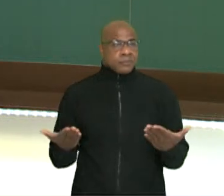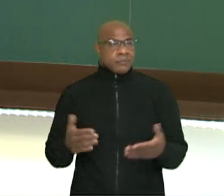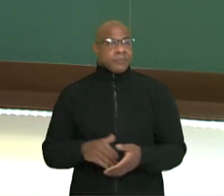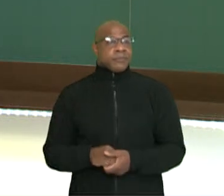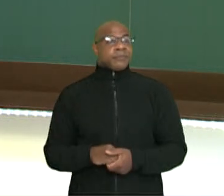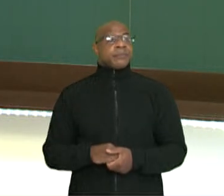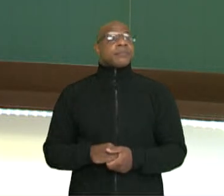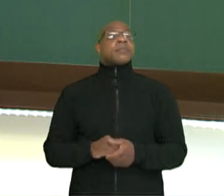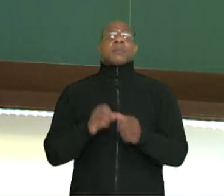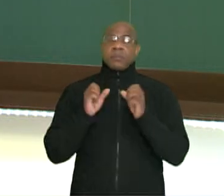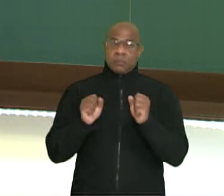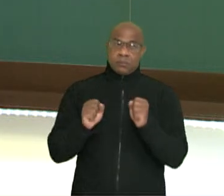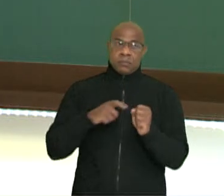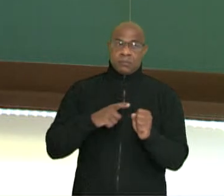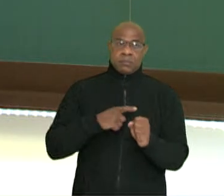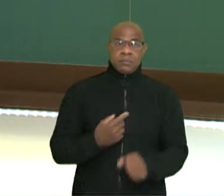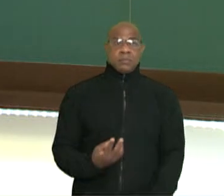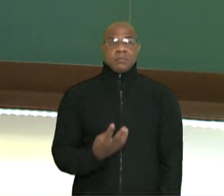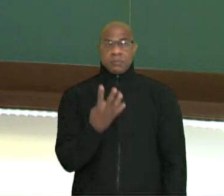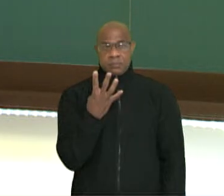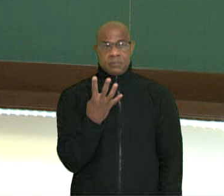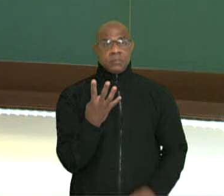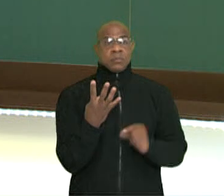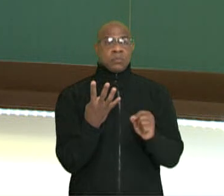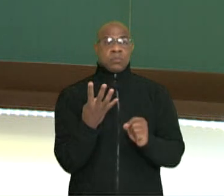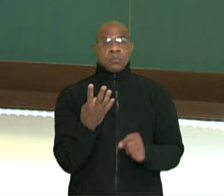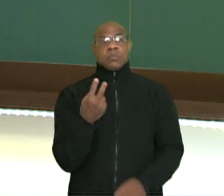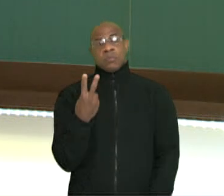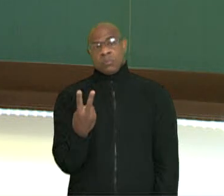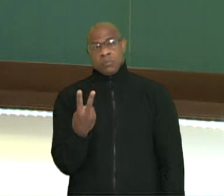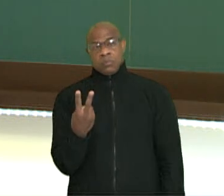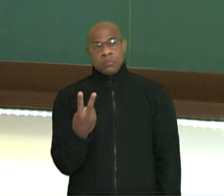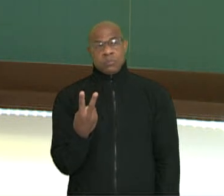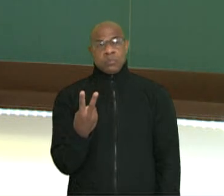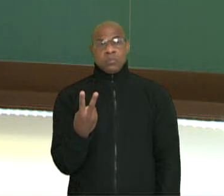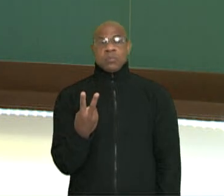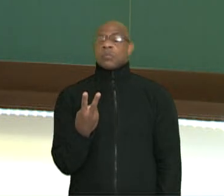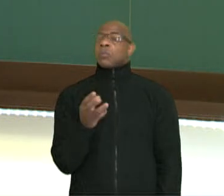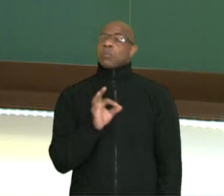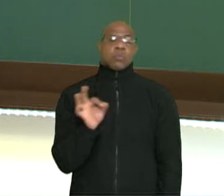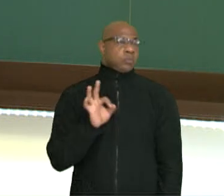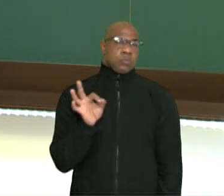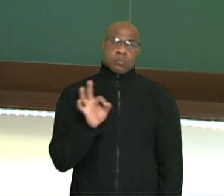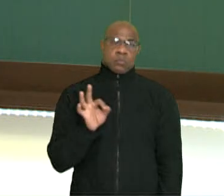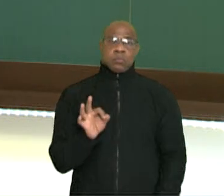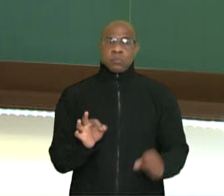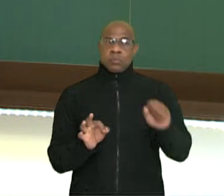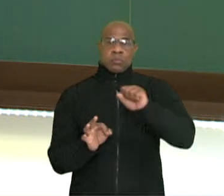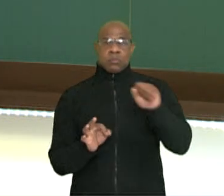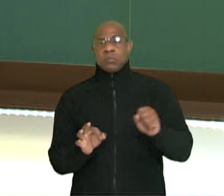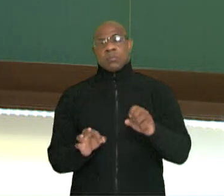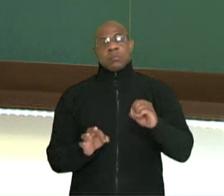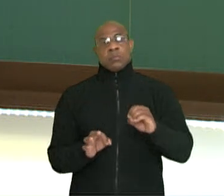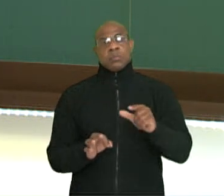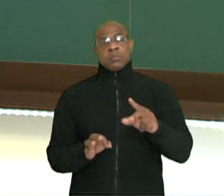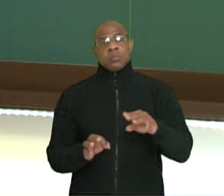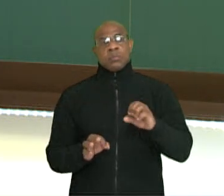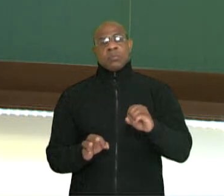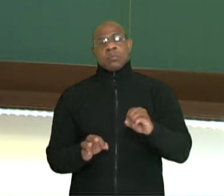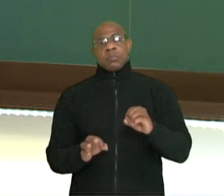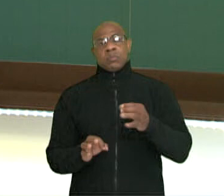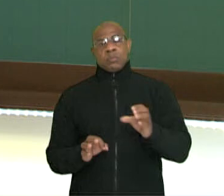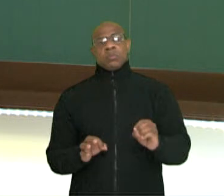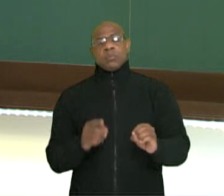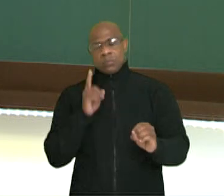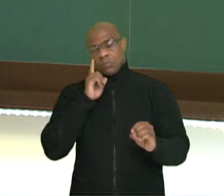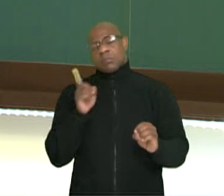E ela pode ter 4, 2 ou nenhuma solução. Hum, olha aqui